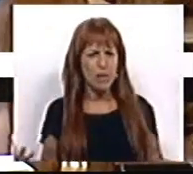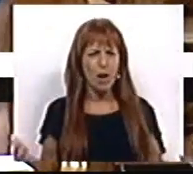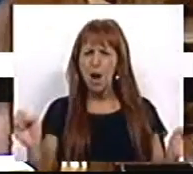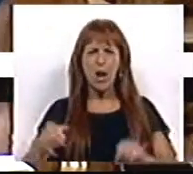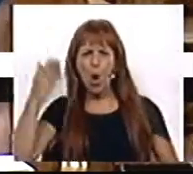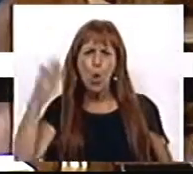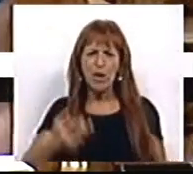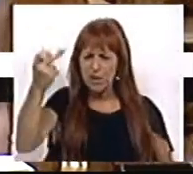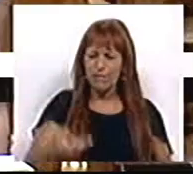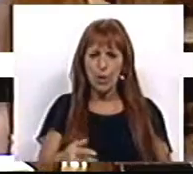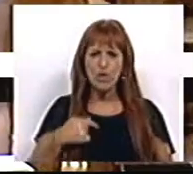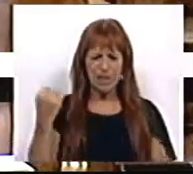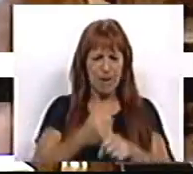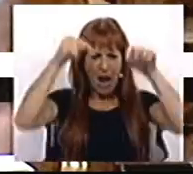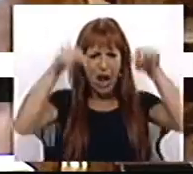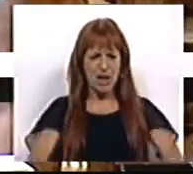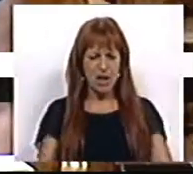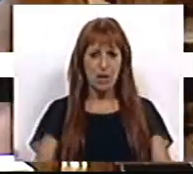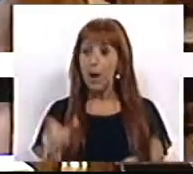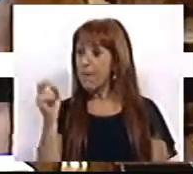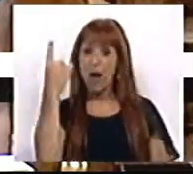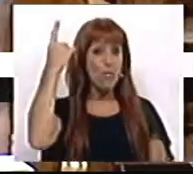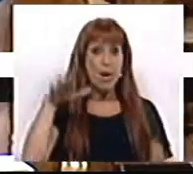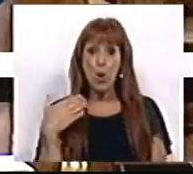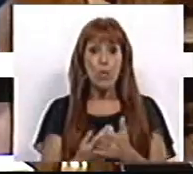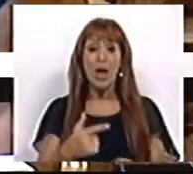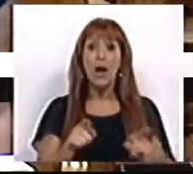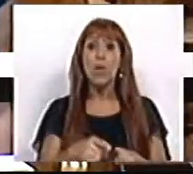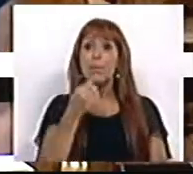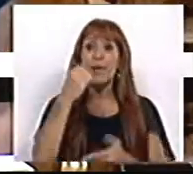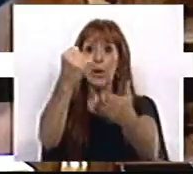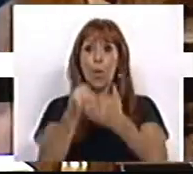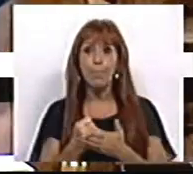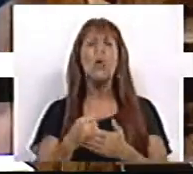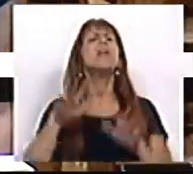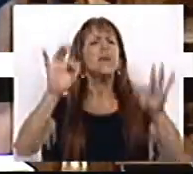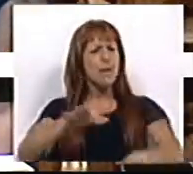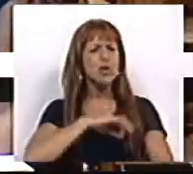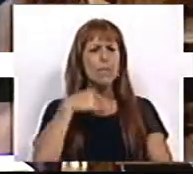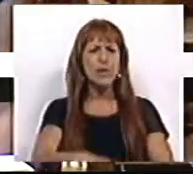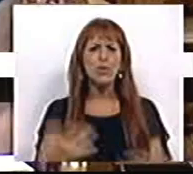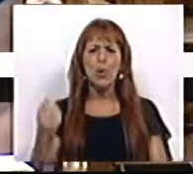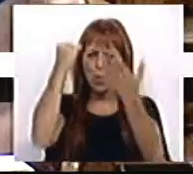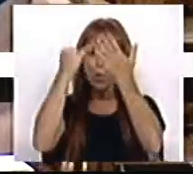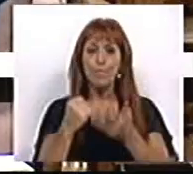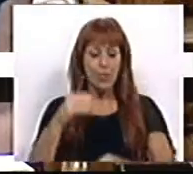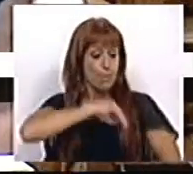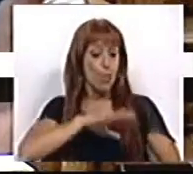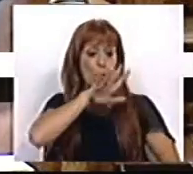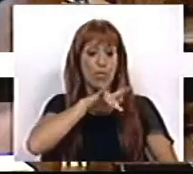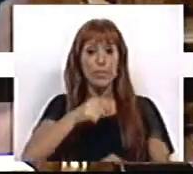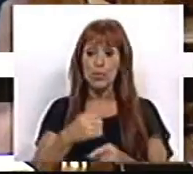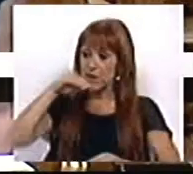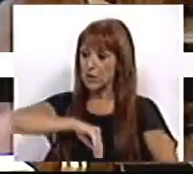não tiveram direito a ficar e a trabalhar aqui. Não há uma palavra para aqueles que perderam apoio. E termine, Sr. Presidente, o abono de família,